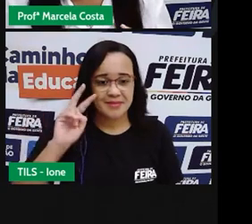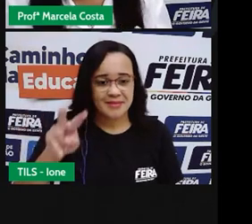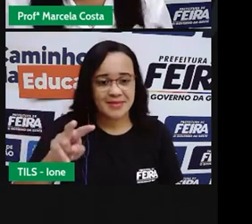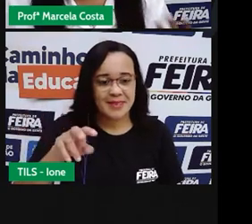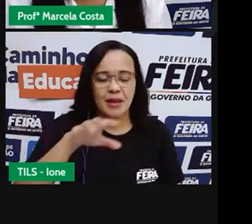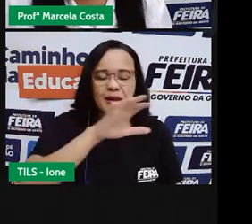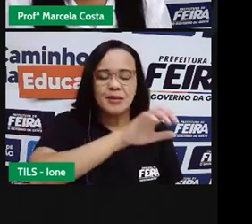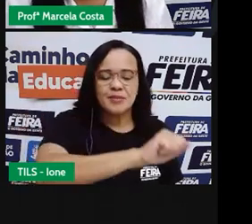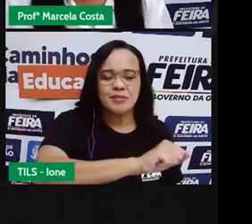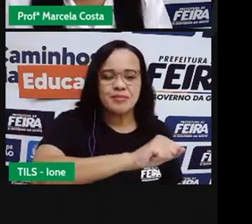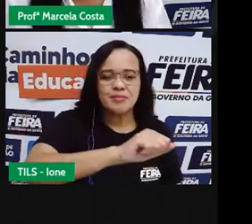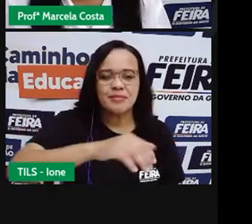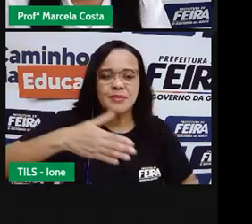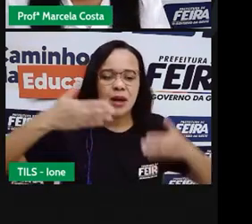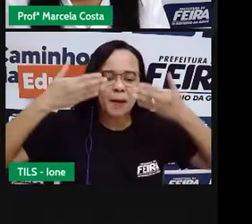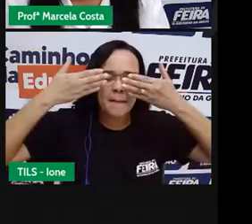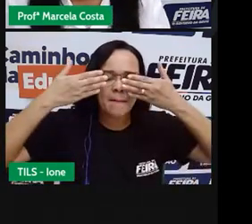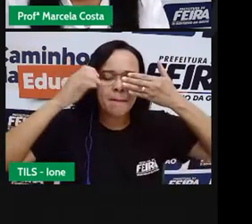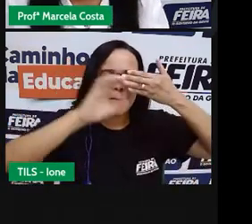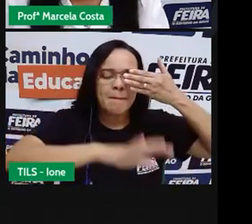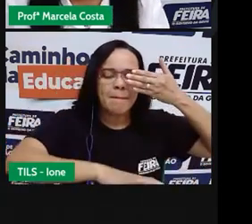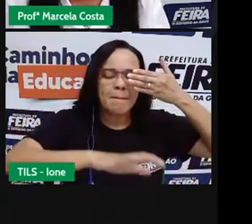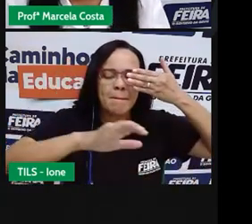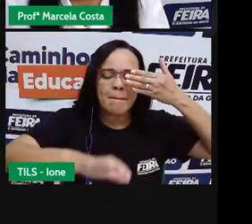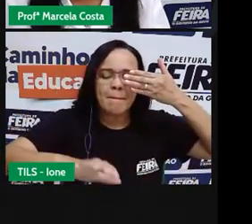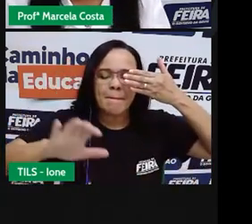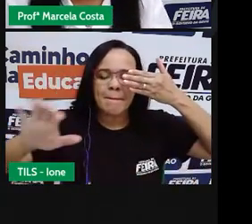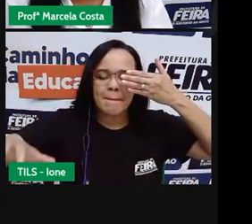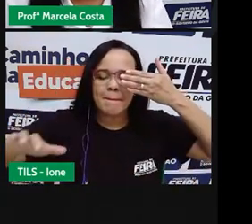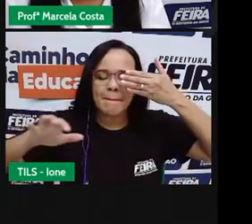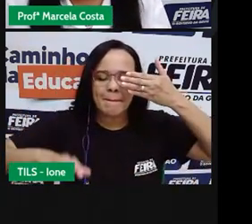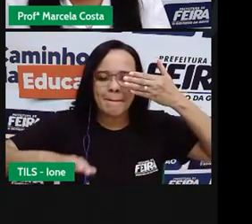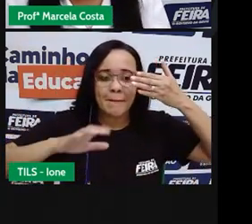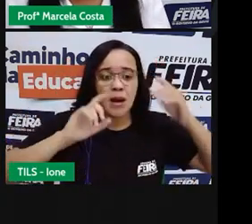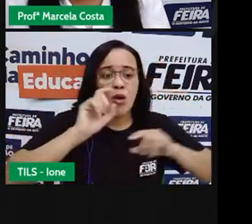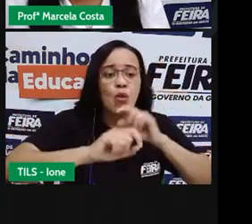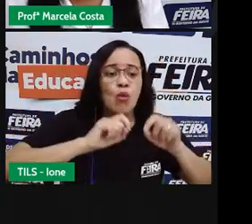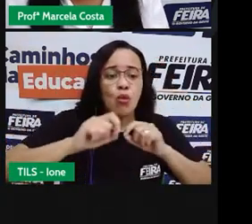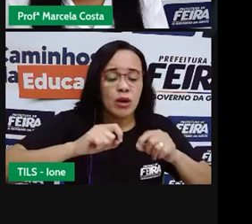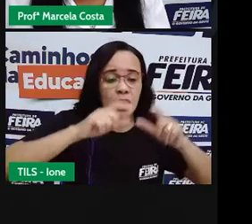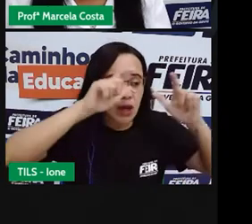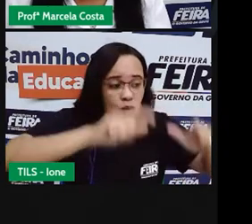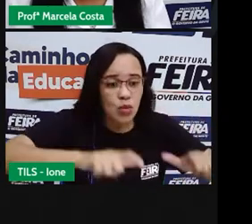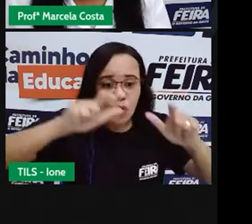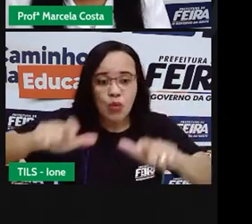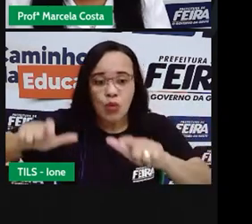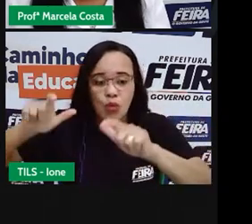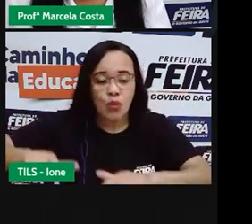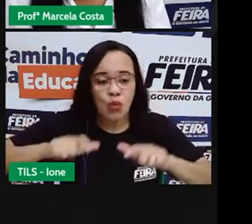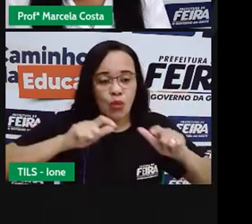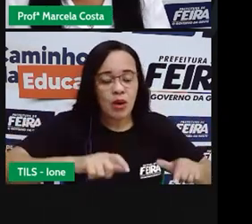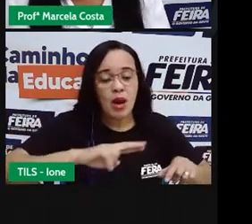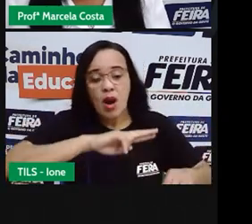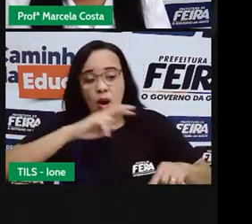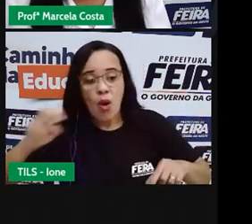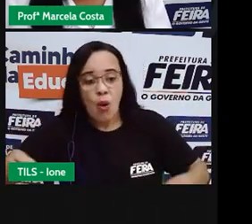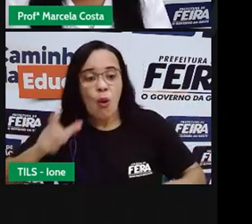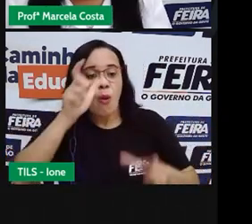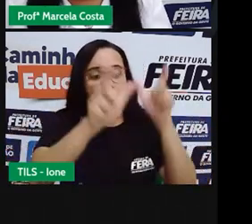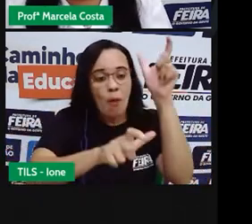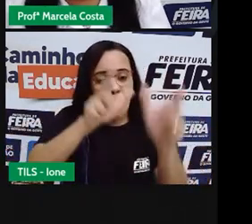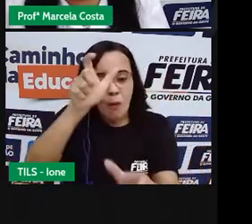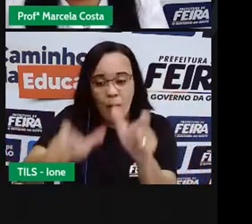Tocando Em algum colega Ou em algum familiar Para ir tentando Adivinhar As características Dessa pessoa Ou